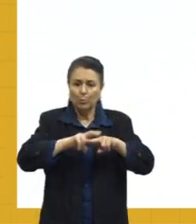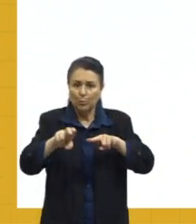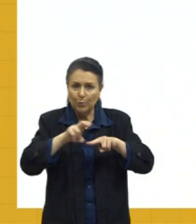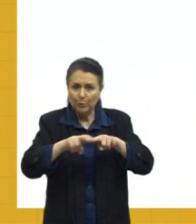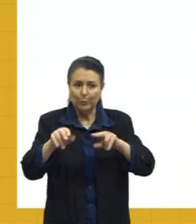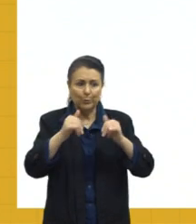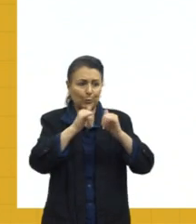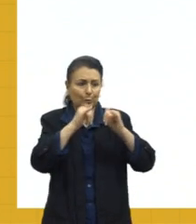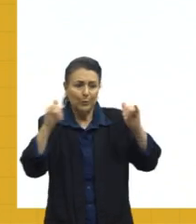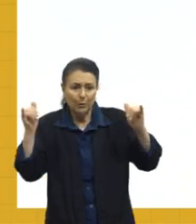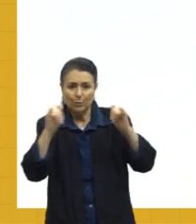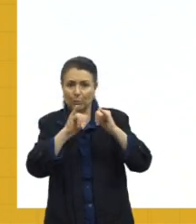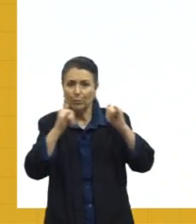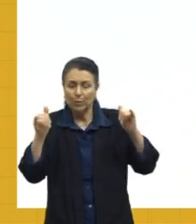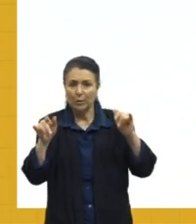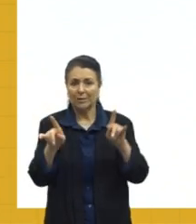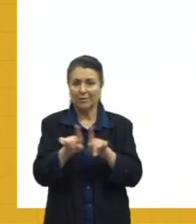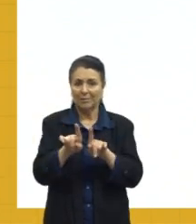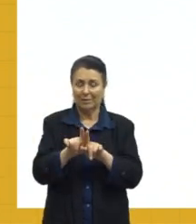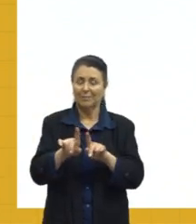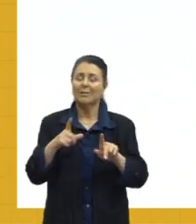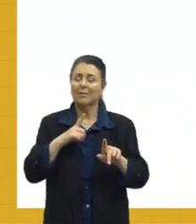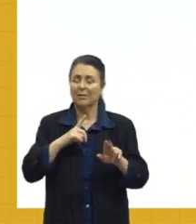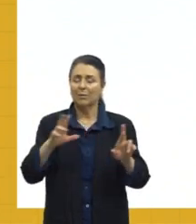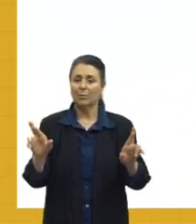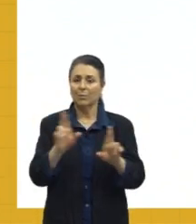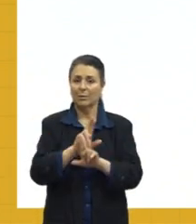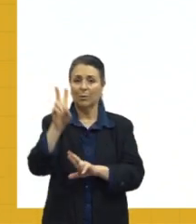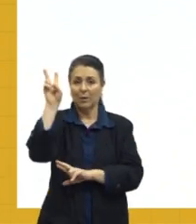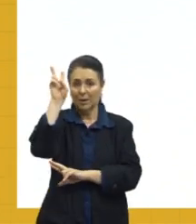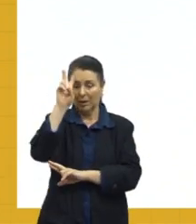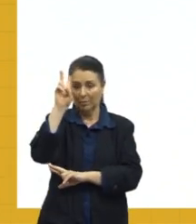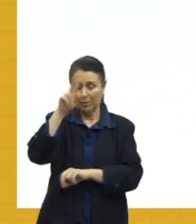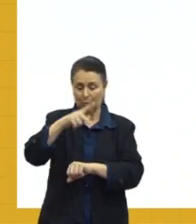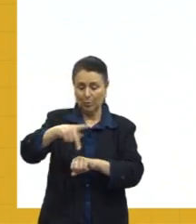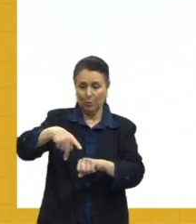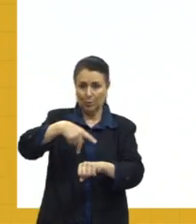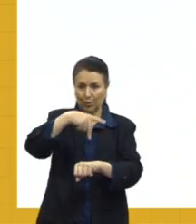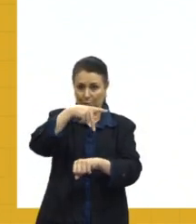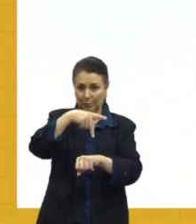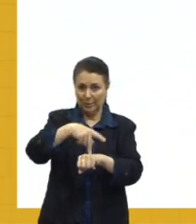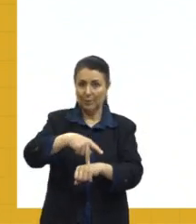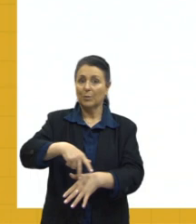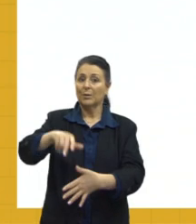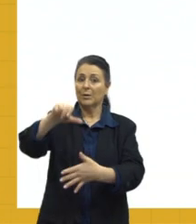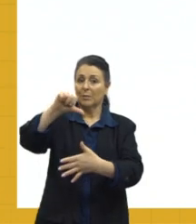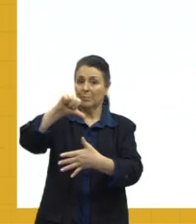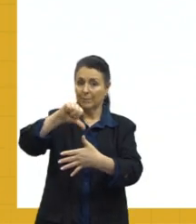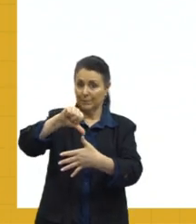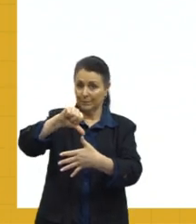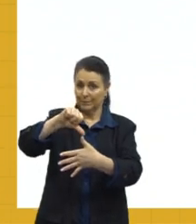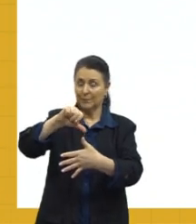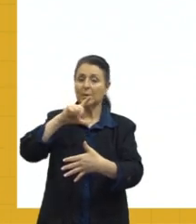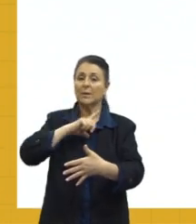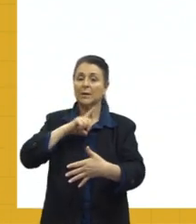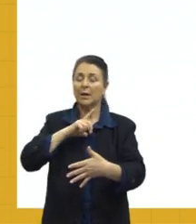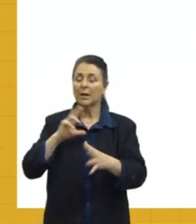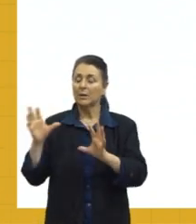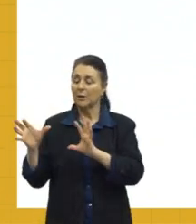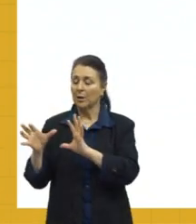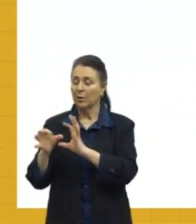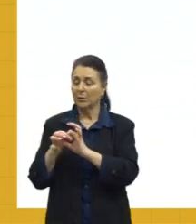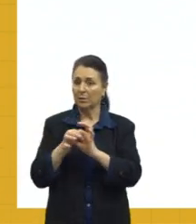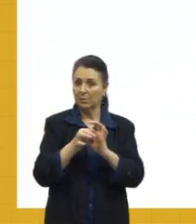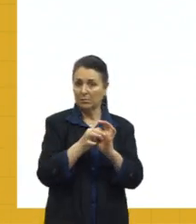coisas, tá relacionado a isso. Lembra, os países sul-americanos, eles têm esse contexto